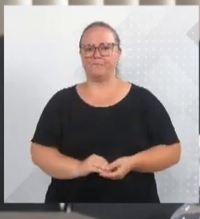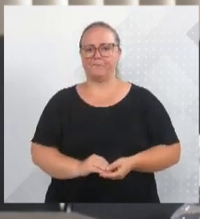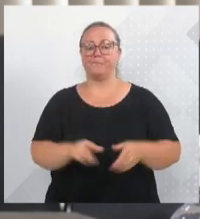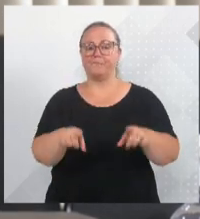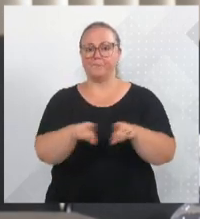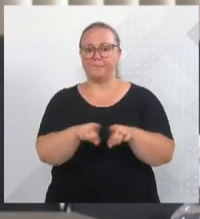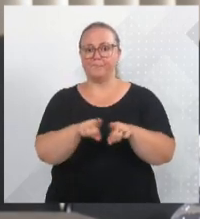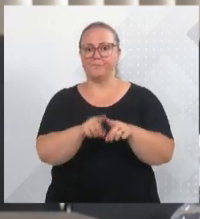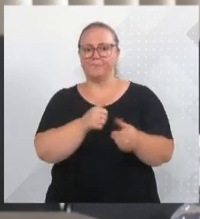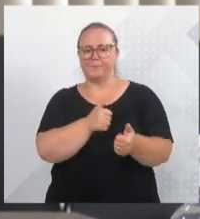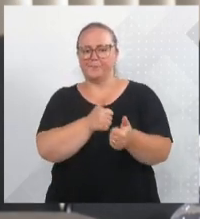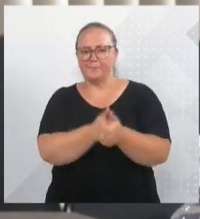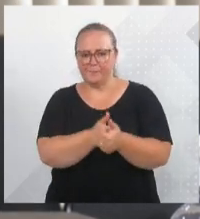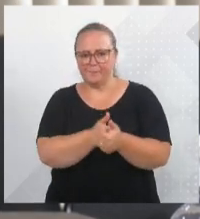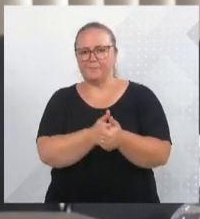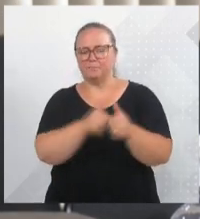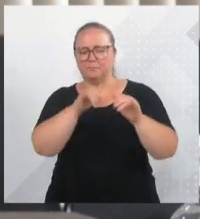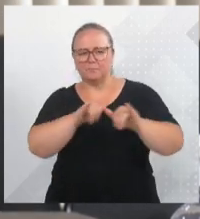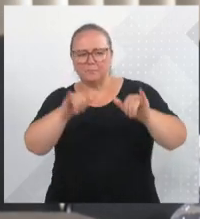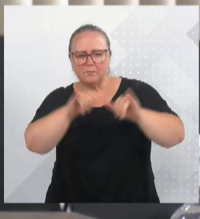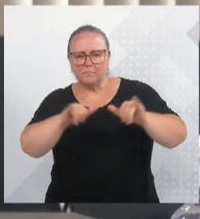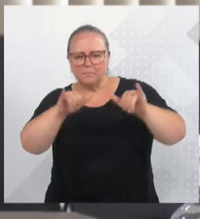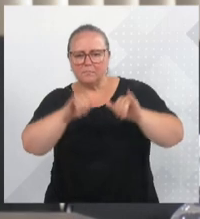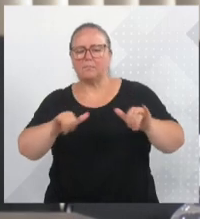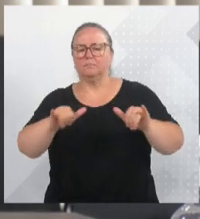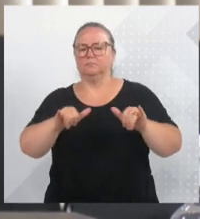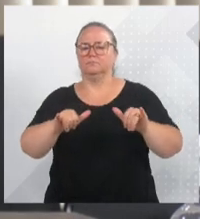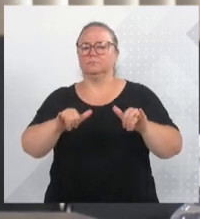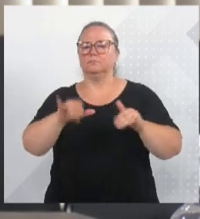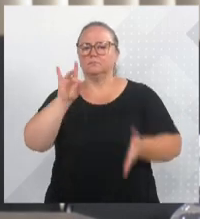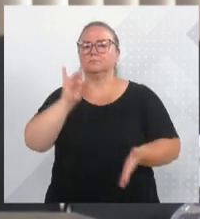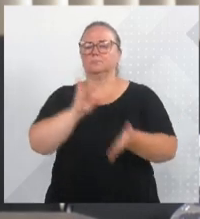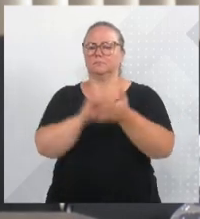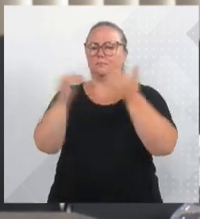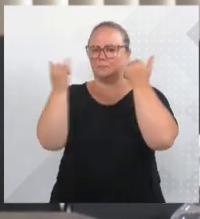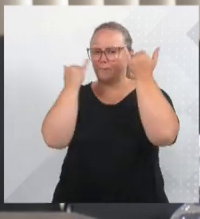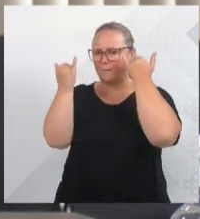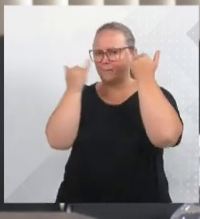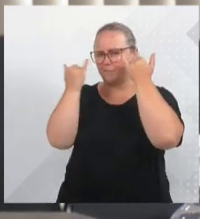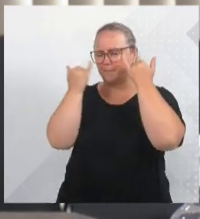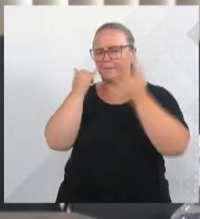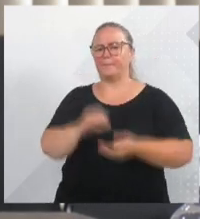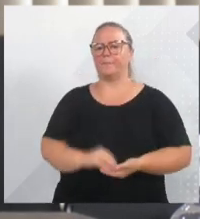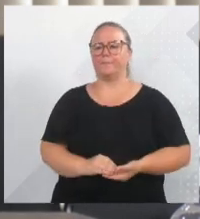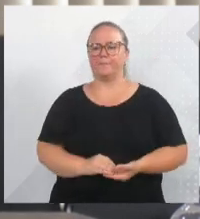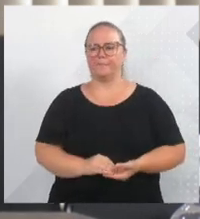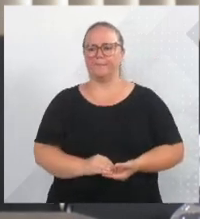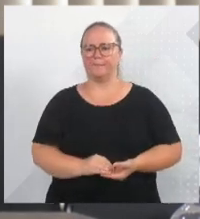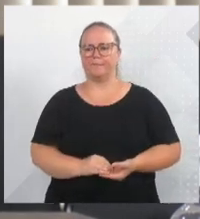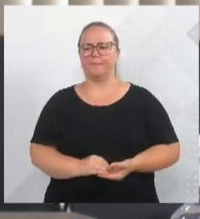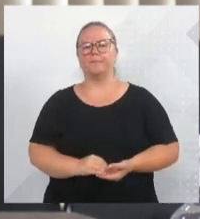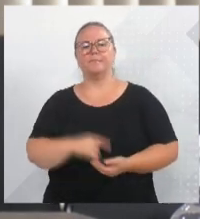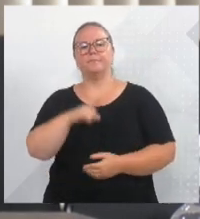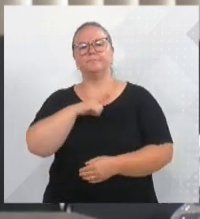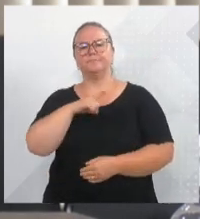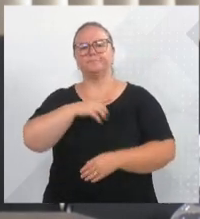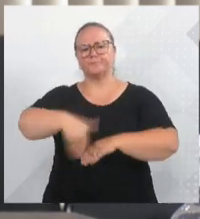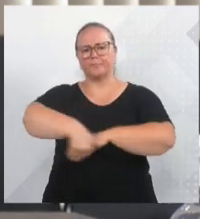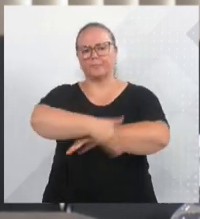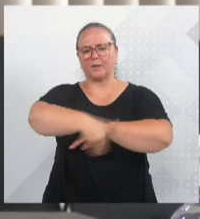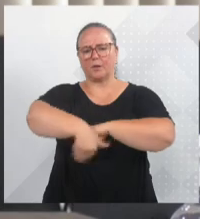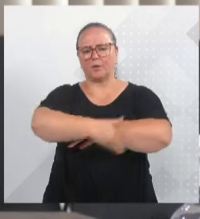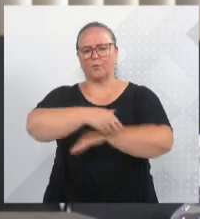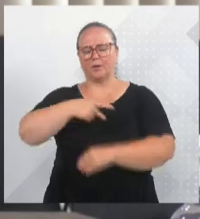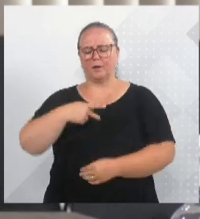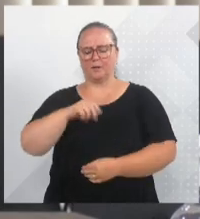gente tem trazido informações concretas também de cada situação. O vereador anterior citou a Paulo Zingel. O Paulo Zingel,